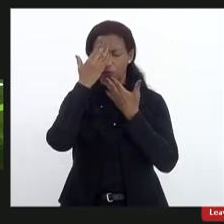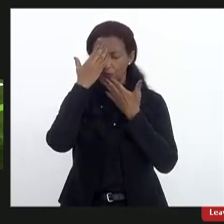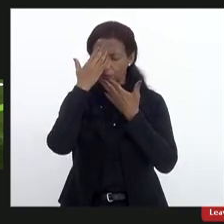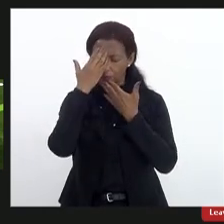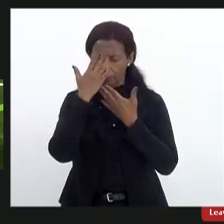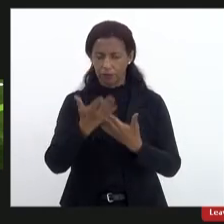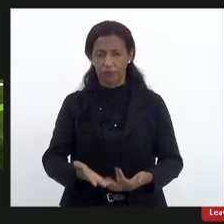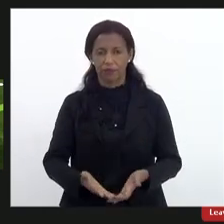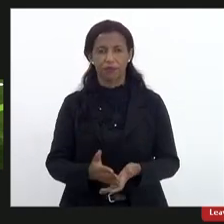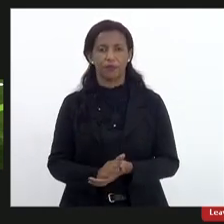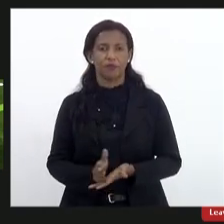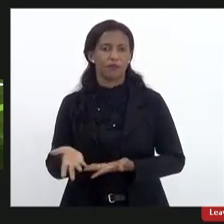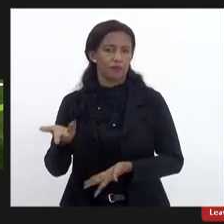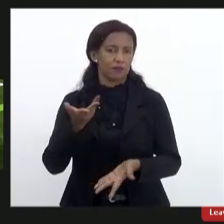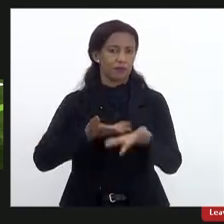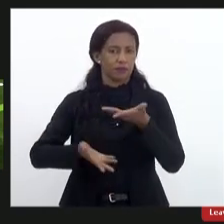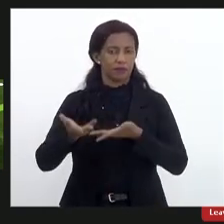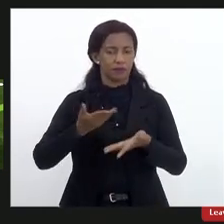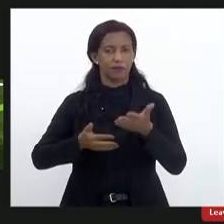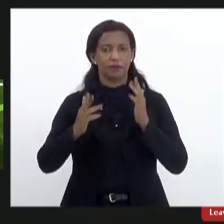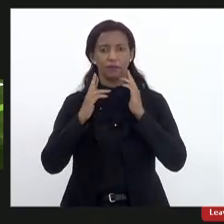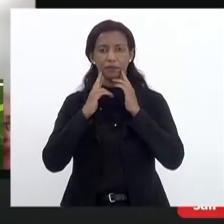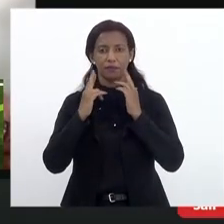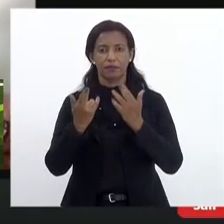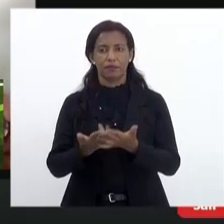por estar participando dessa audiência.